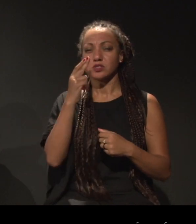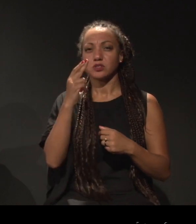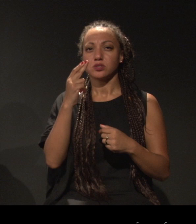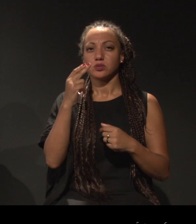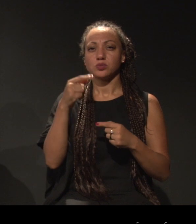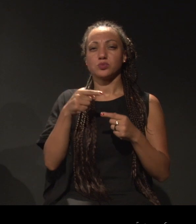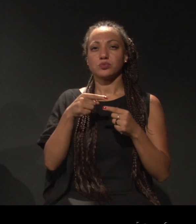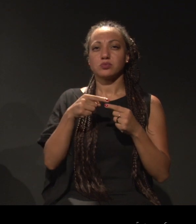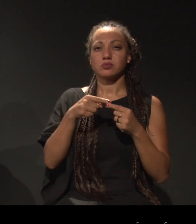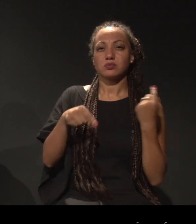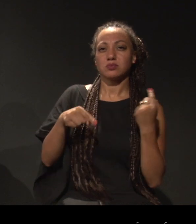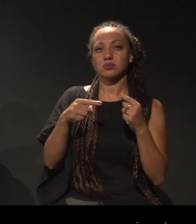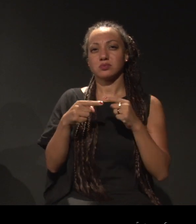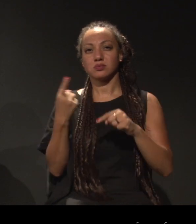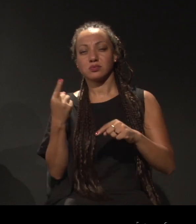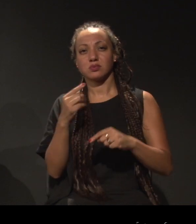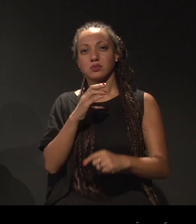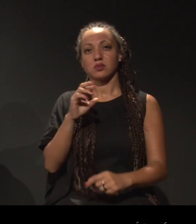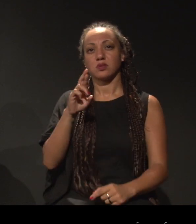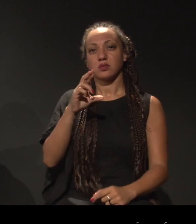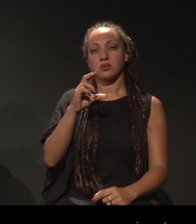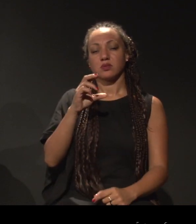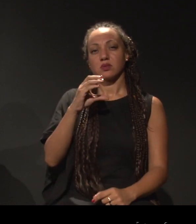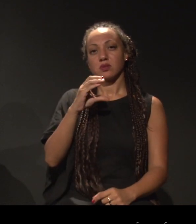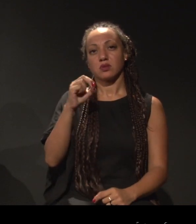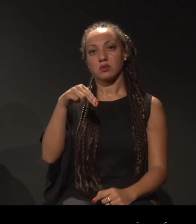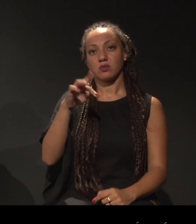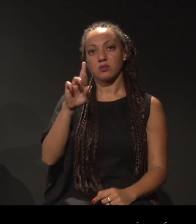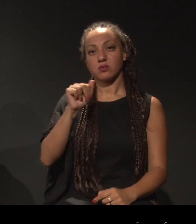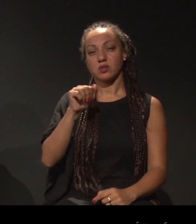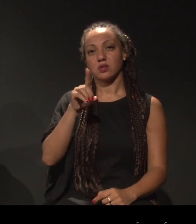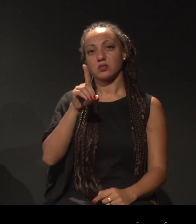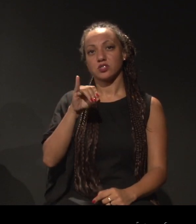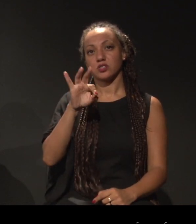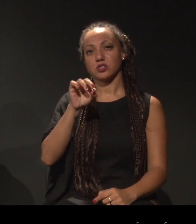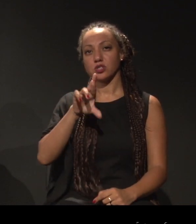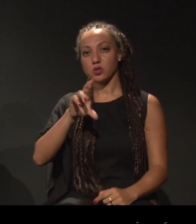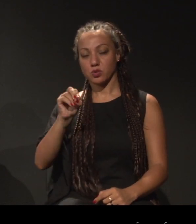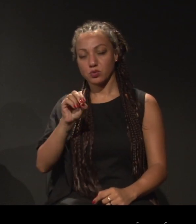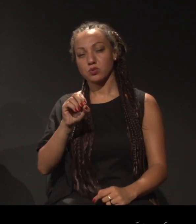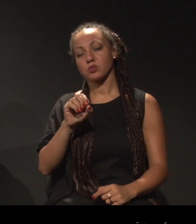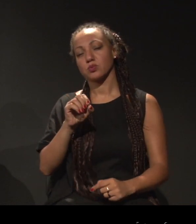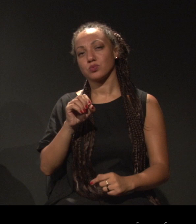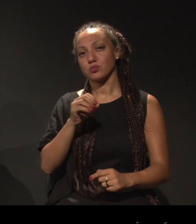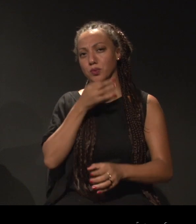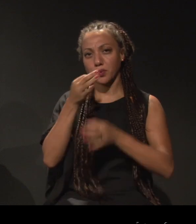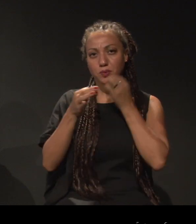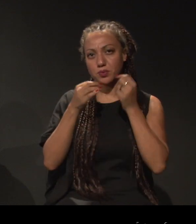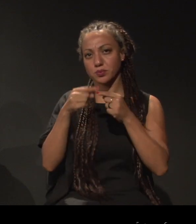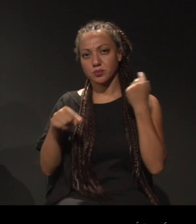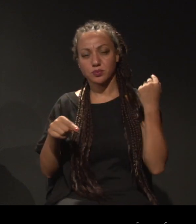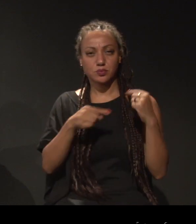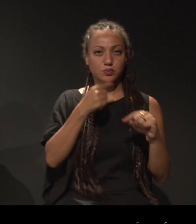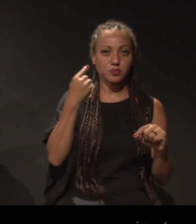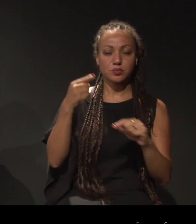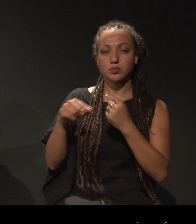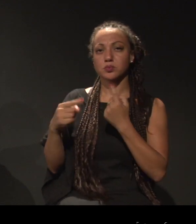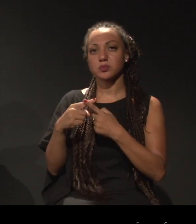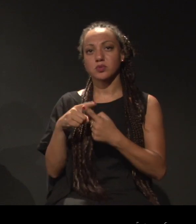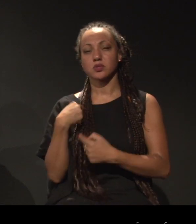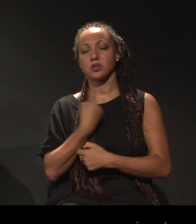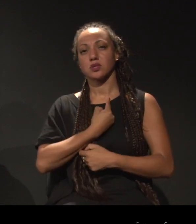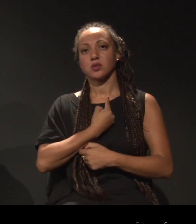seja o calor do nosso tempo mesmo, a gente que tem circulado de diversas